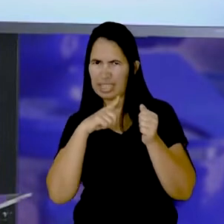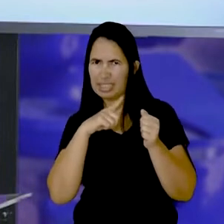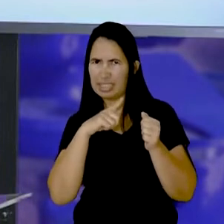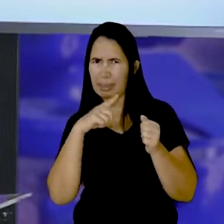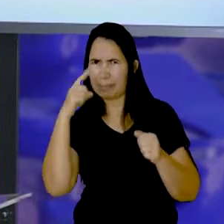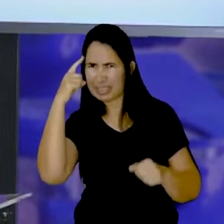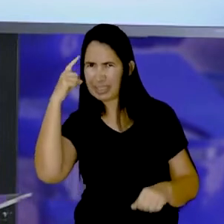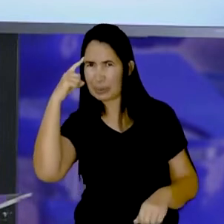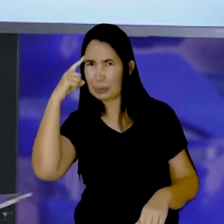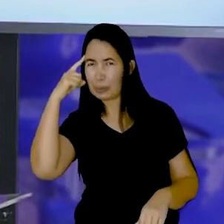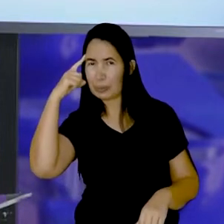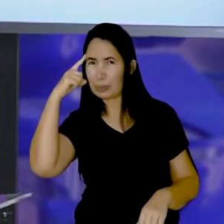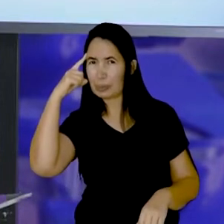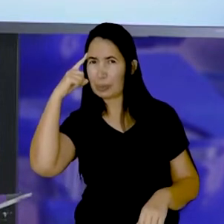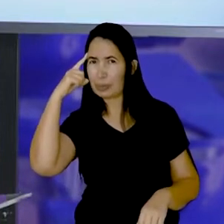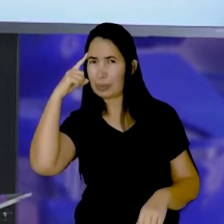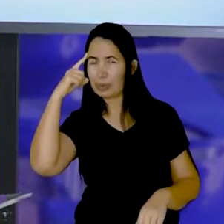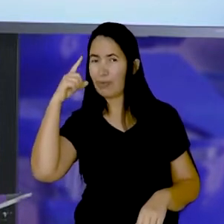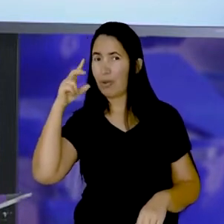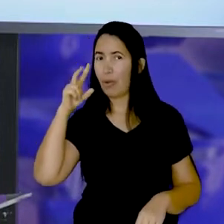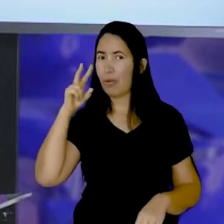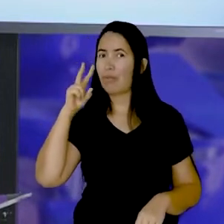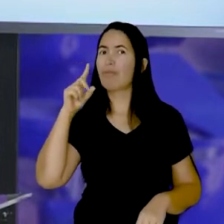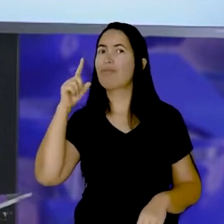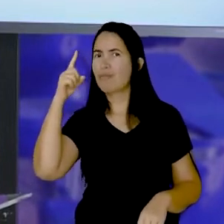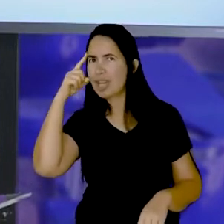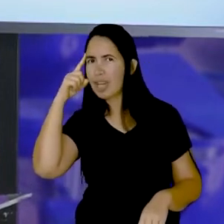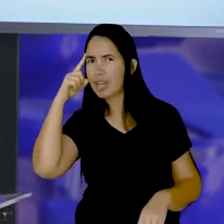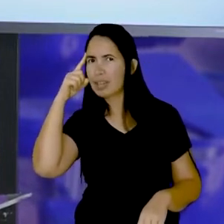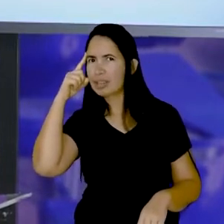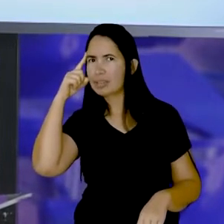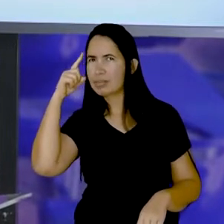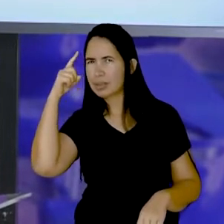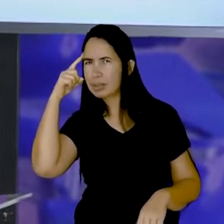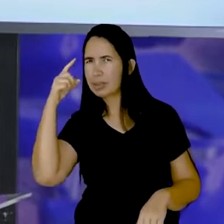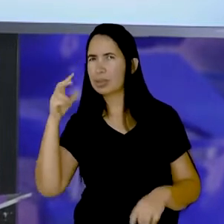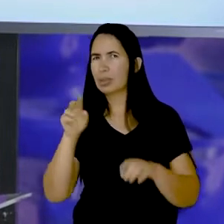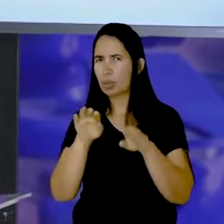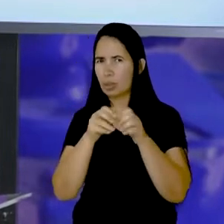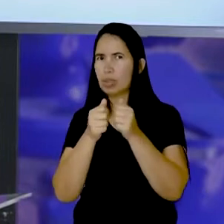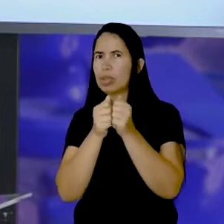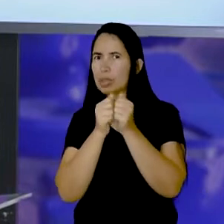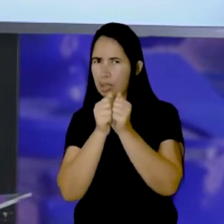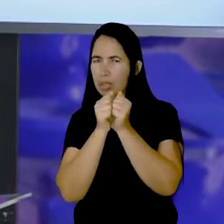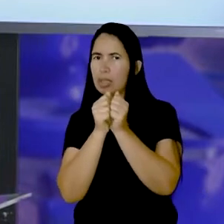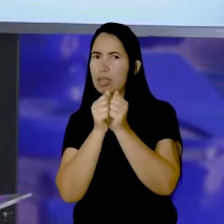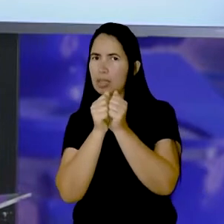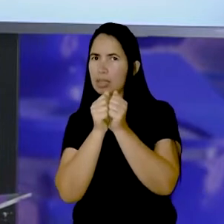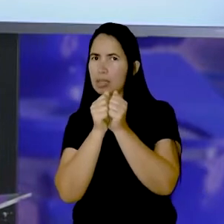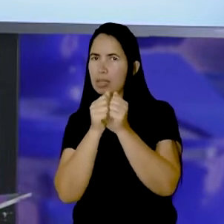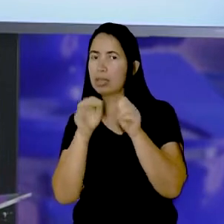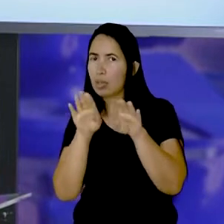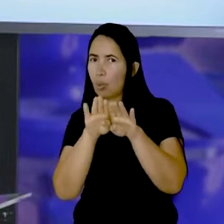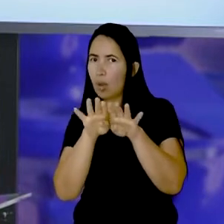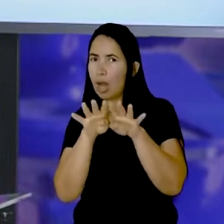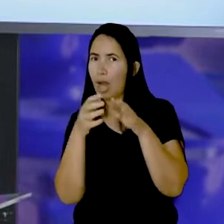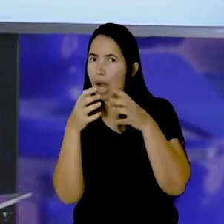Pensou? Vamos ver se você pensou como eu Ó Foi o C e o H?